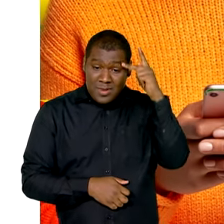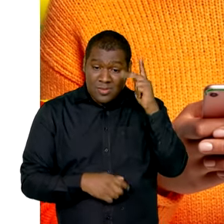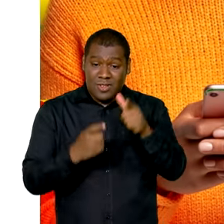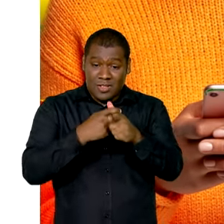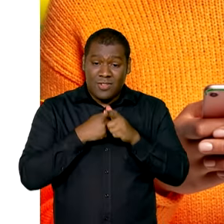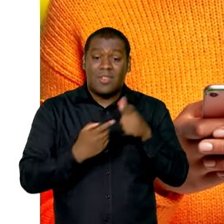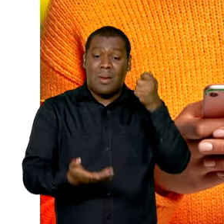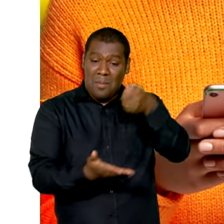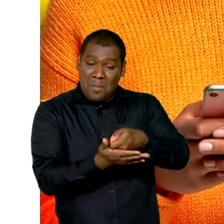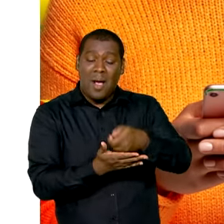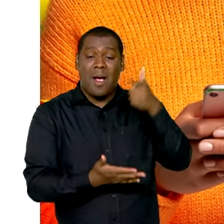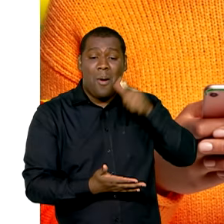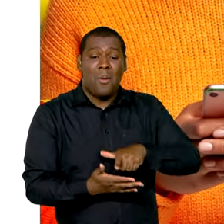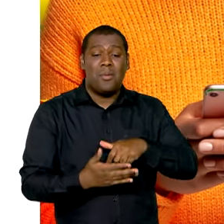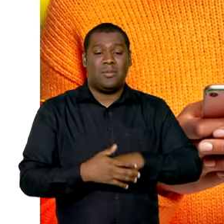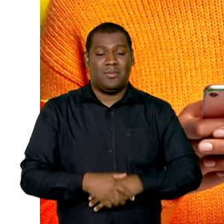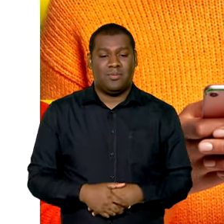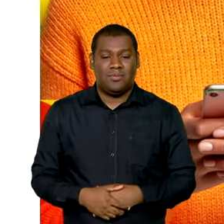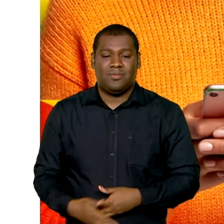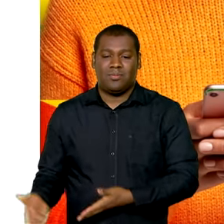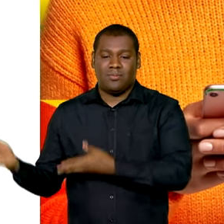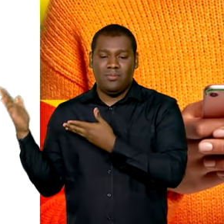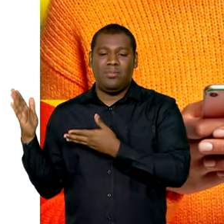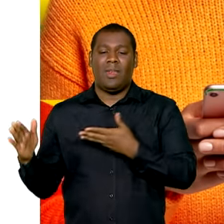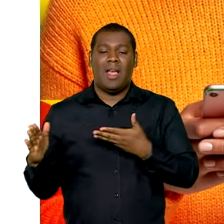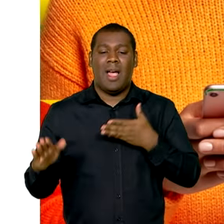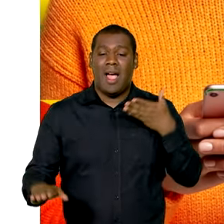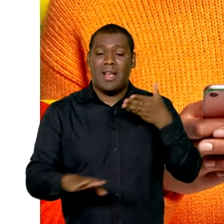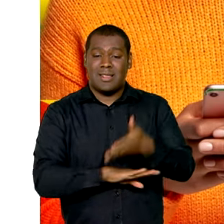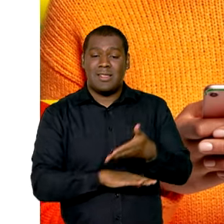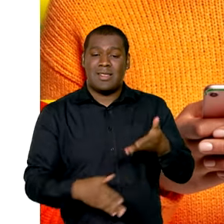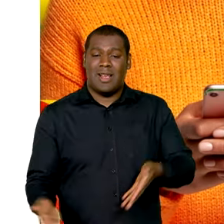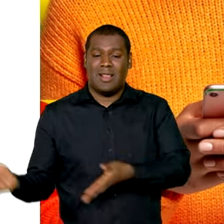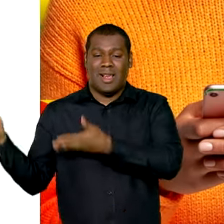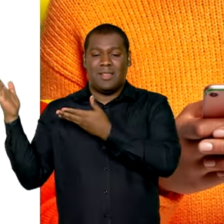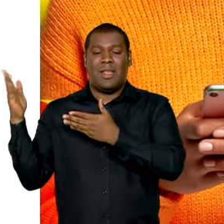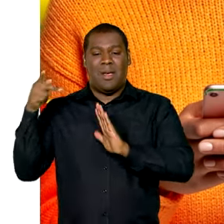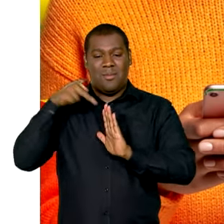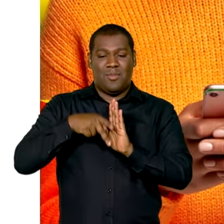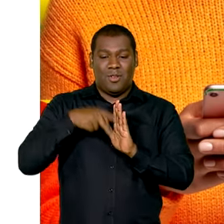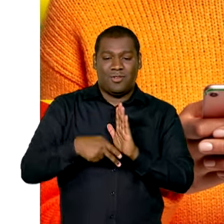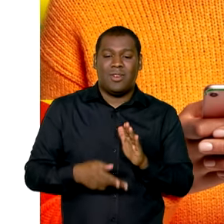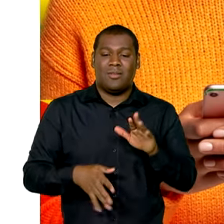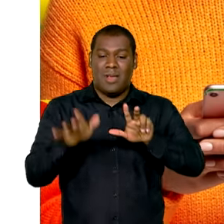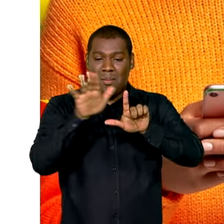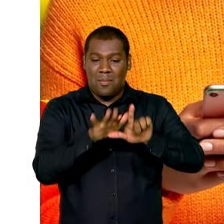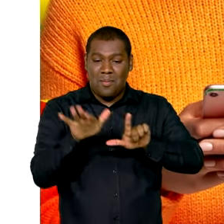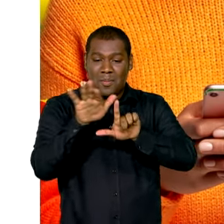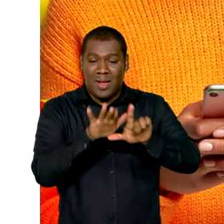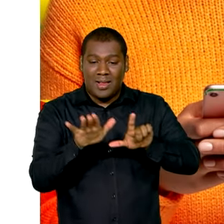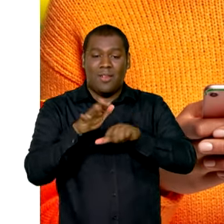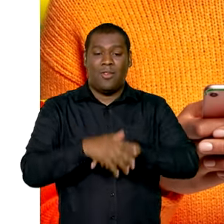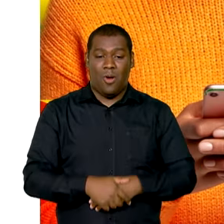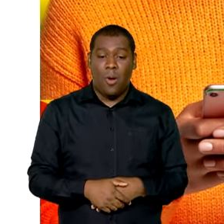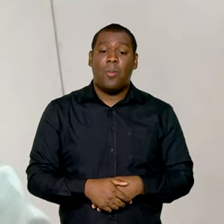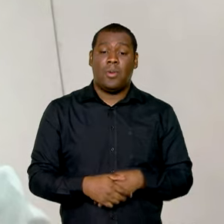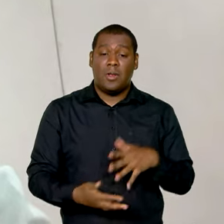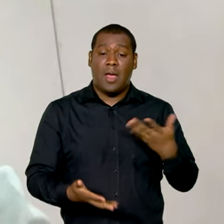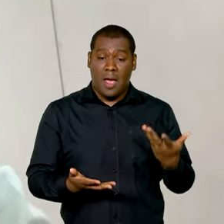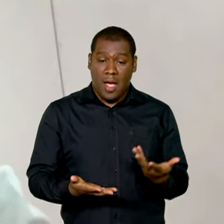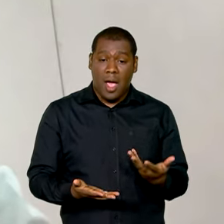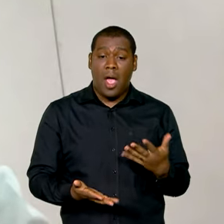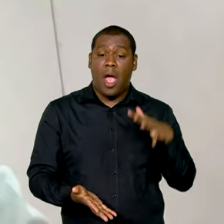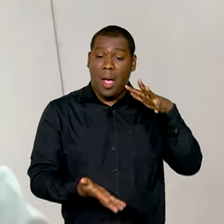as dívidas e as possibilidades, é só acessar o Desenrola Brasil pela plataforma e ter uma conta no Gov.br.